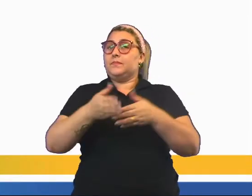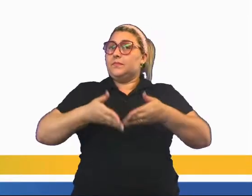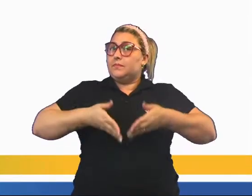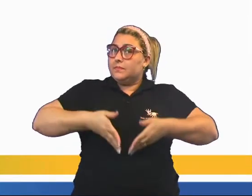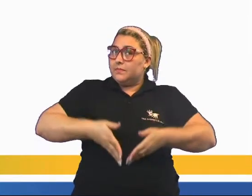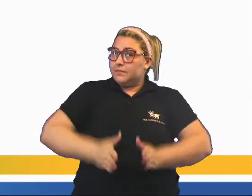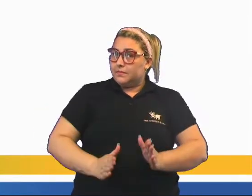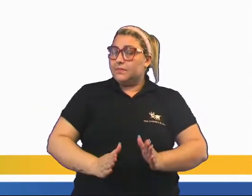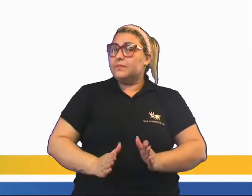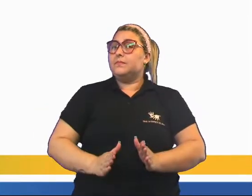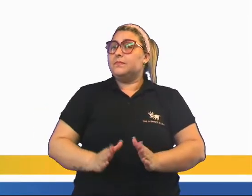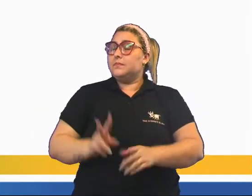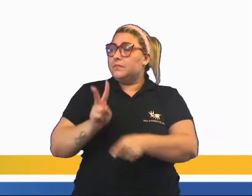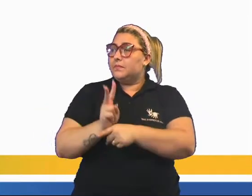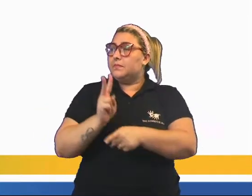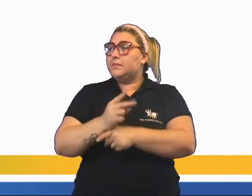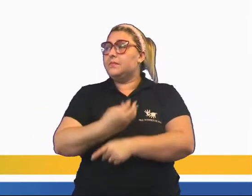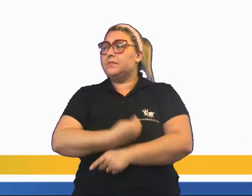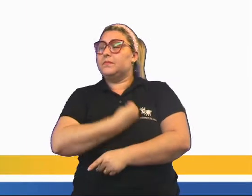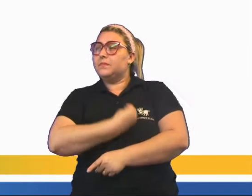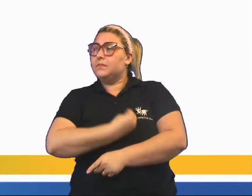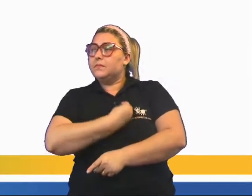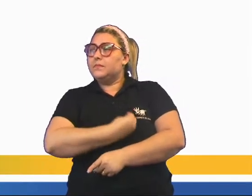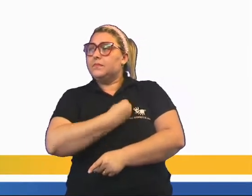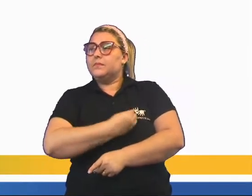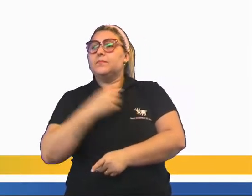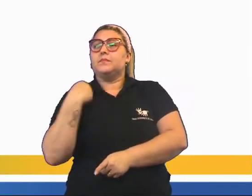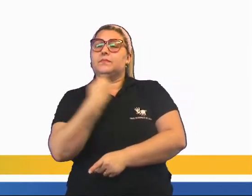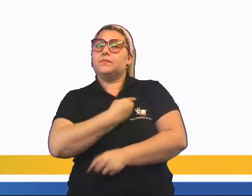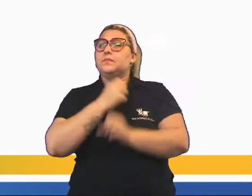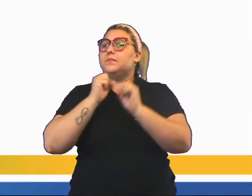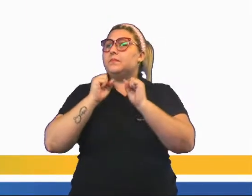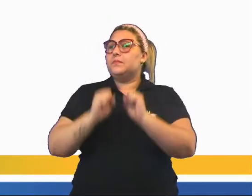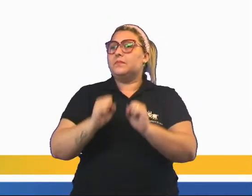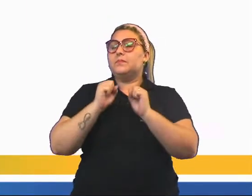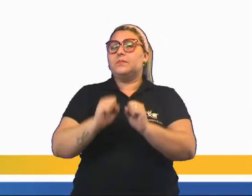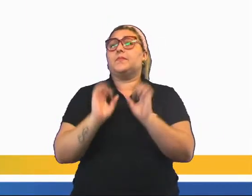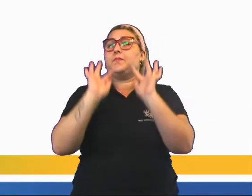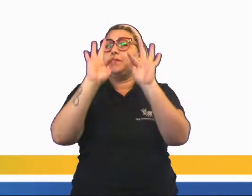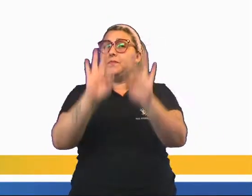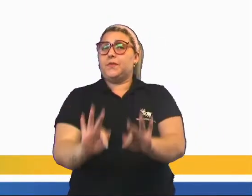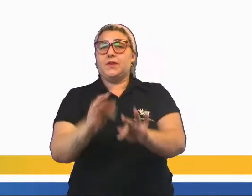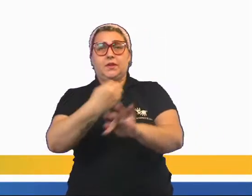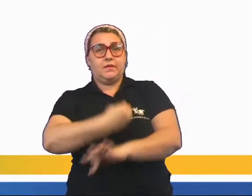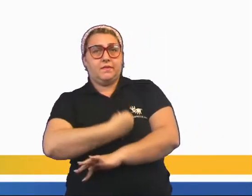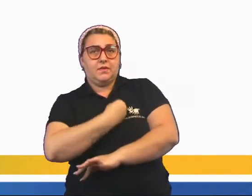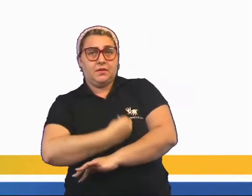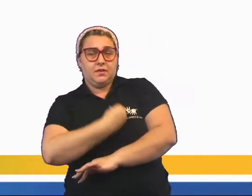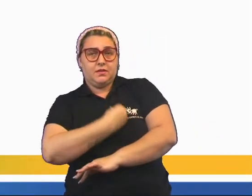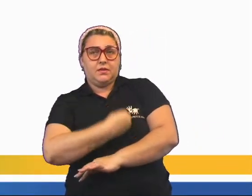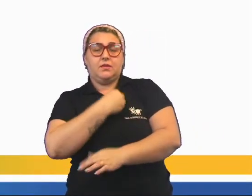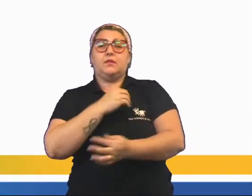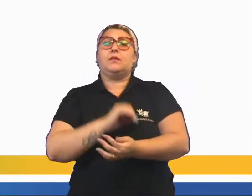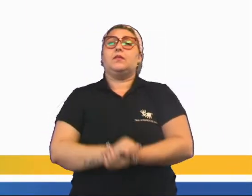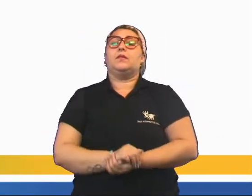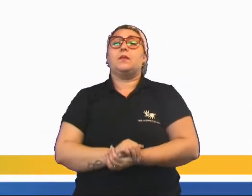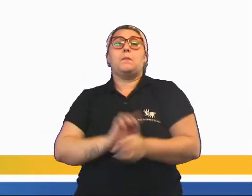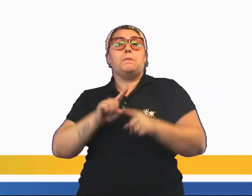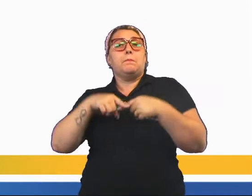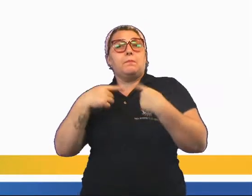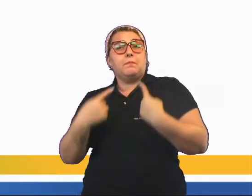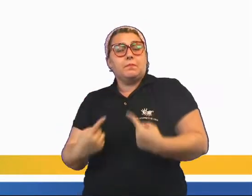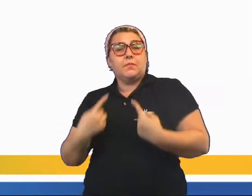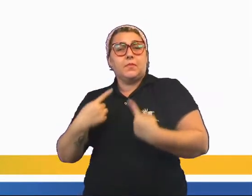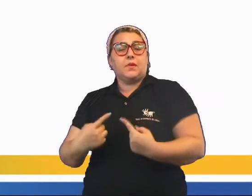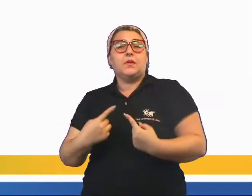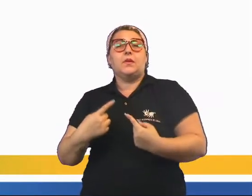Nascimento, manutenção da vida, procriação e a gente pode até dizer fim da vida, não A gente não colocou aí, mas pode dizer